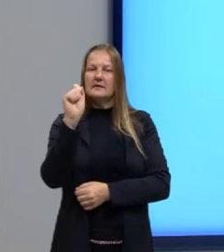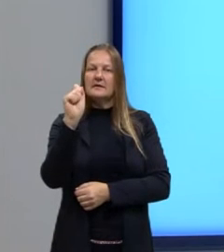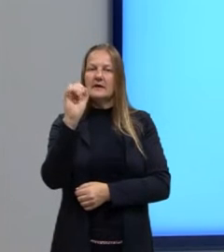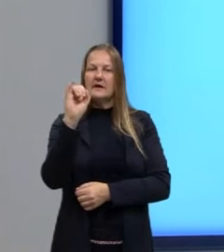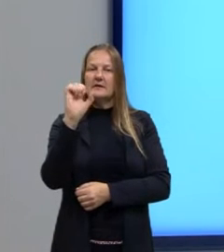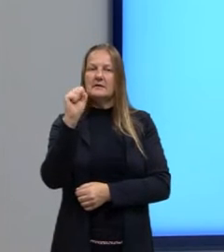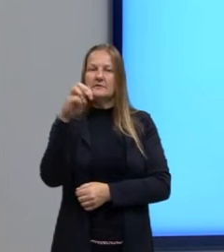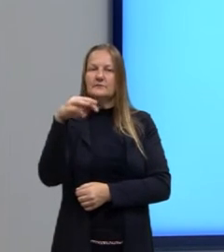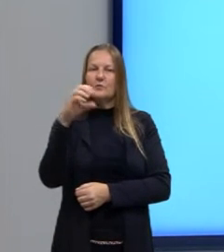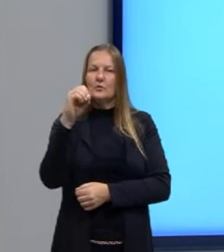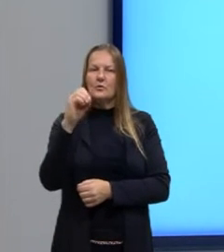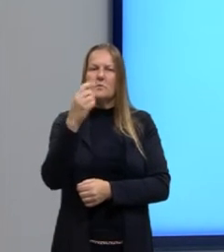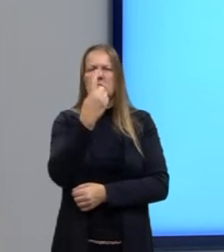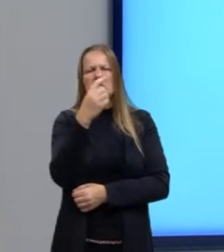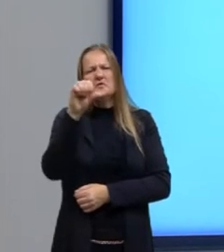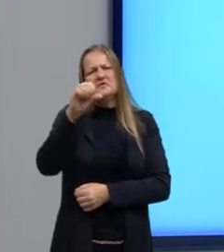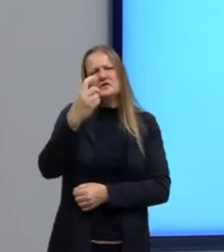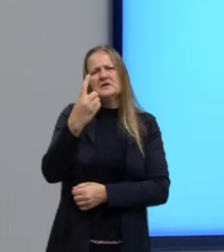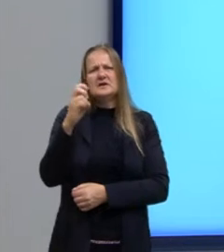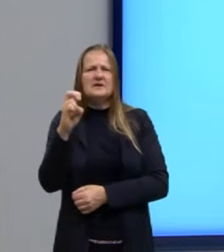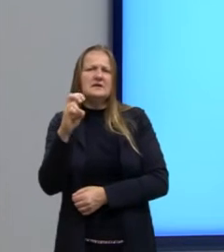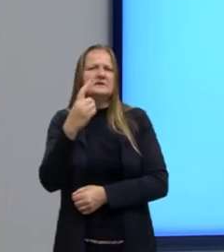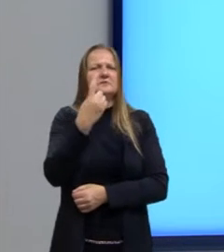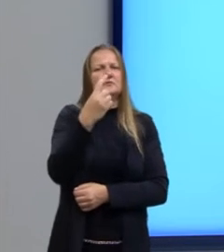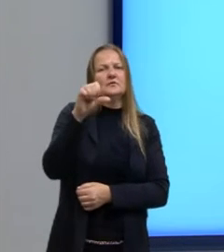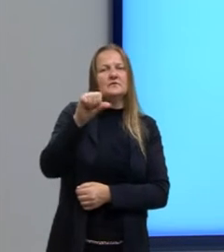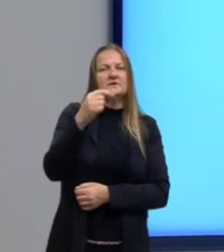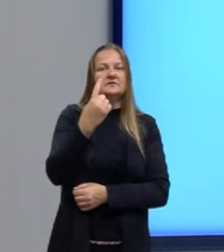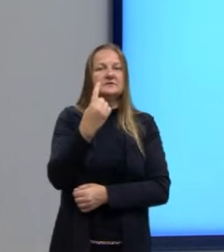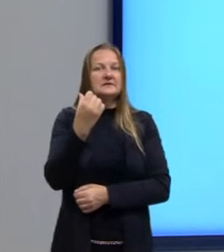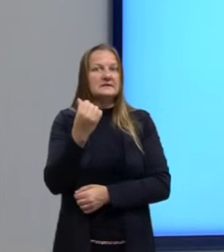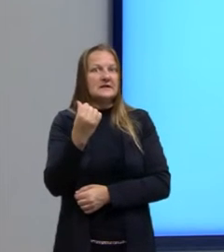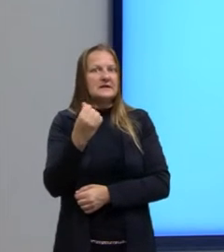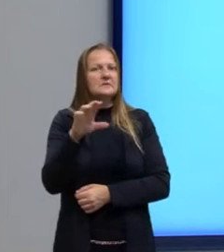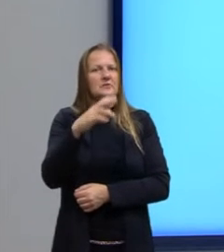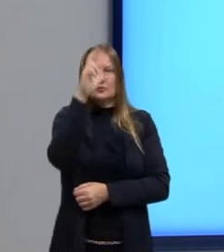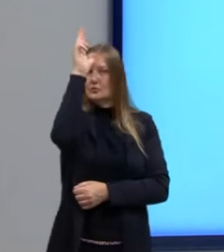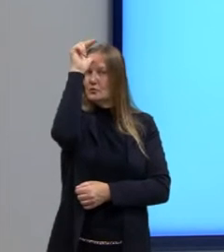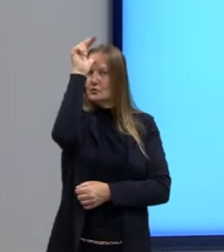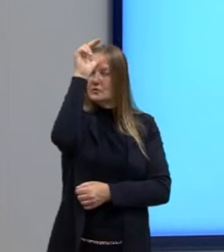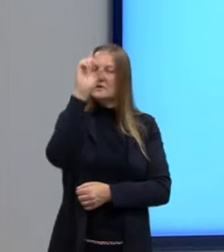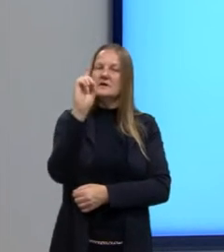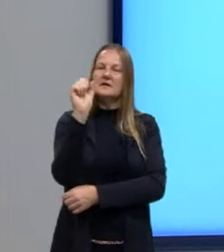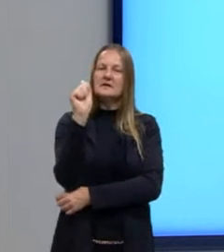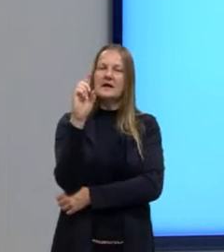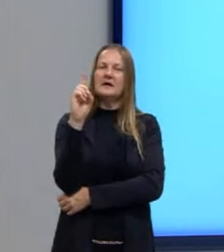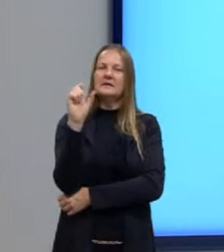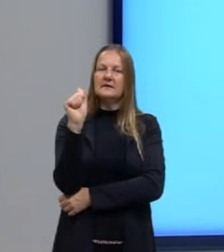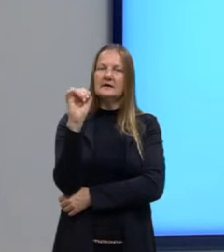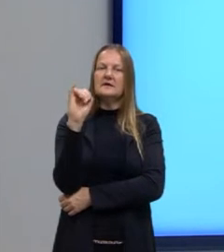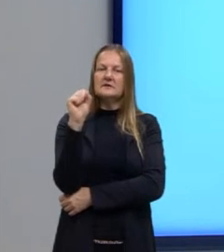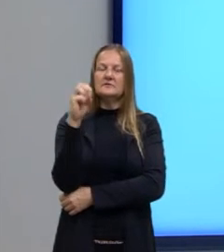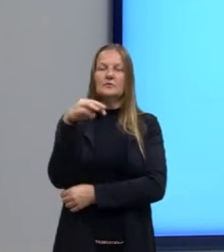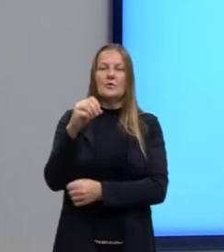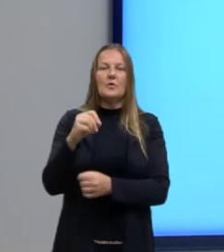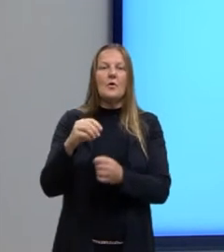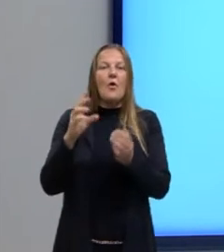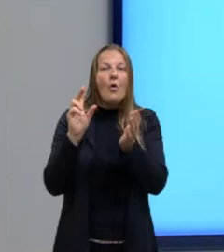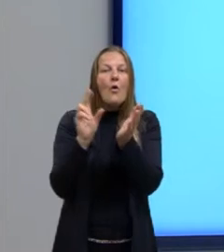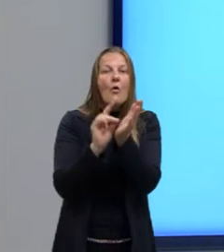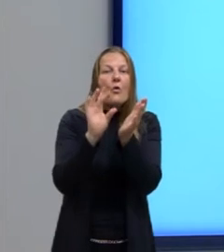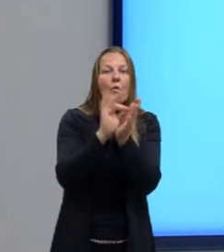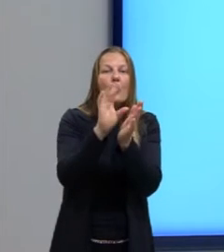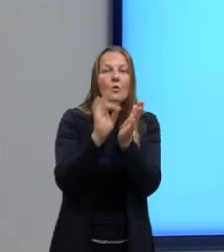de 1915, 1916, mas que volta agora com muita intensidade, que é a colagem.